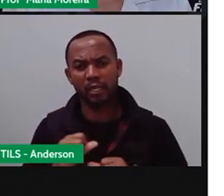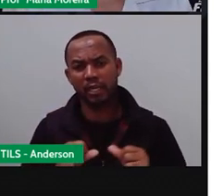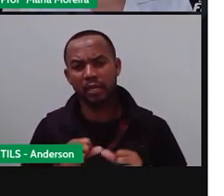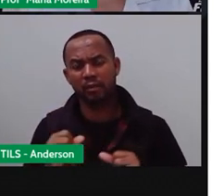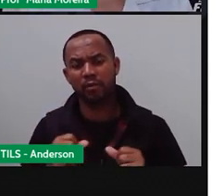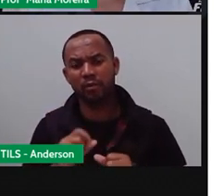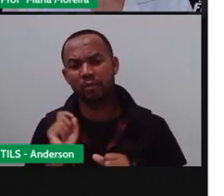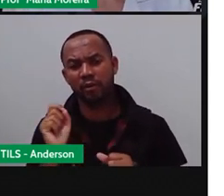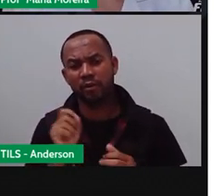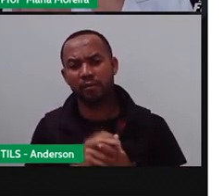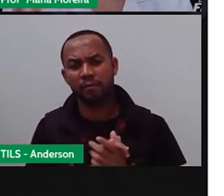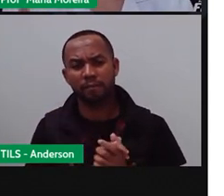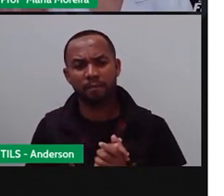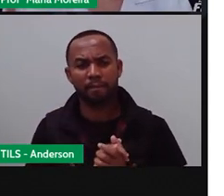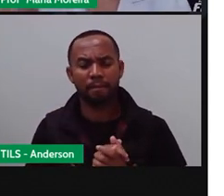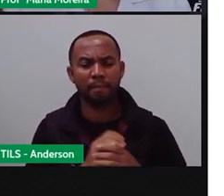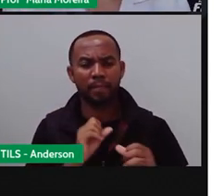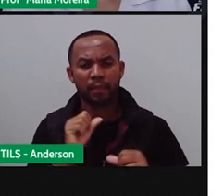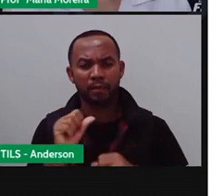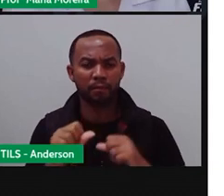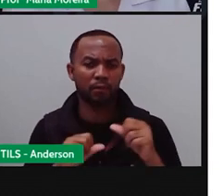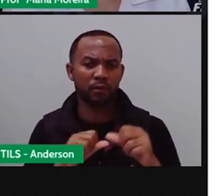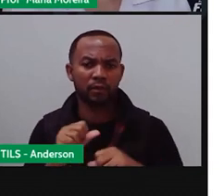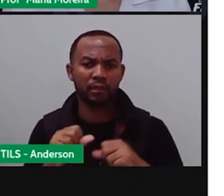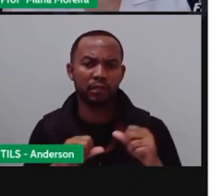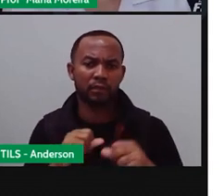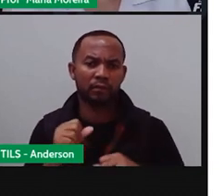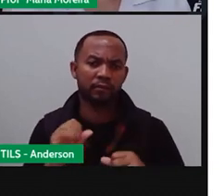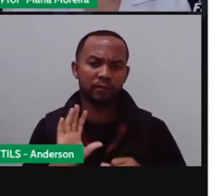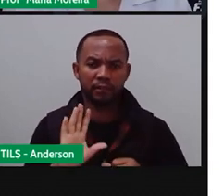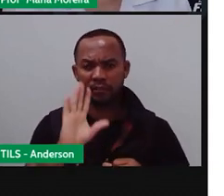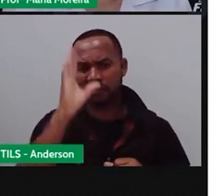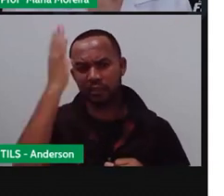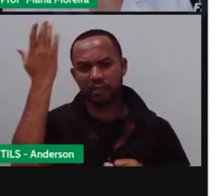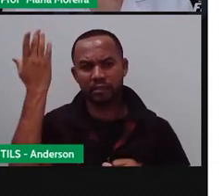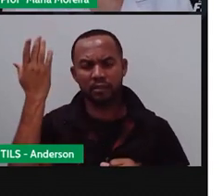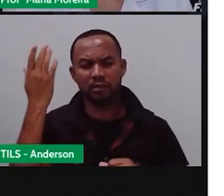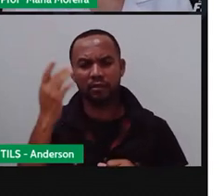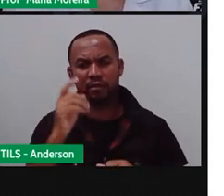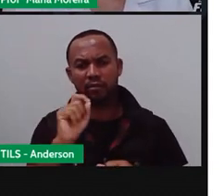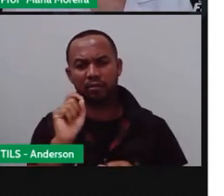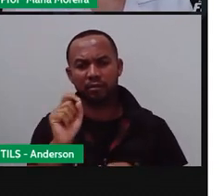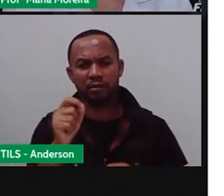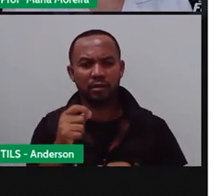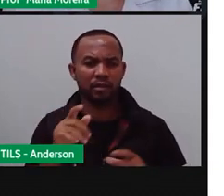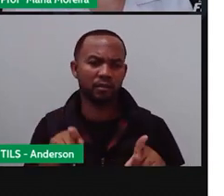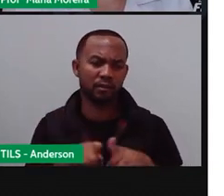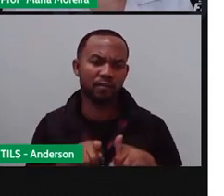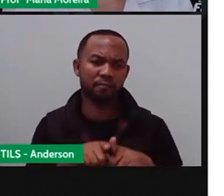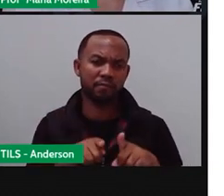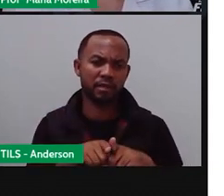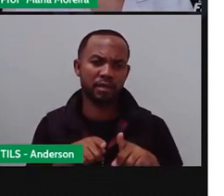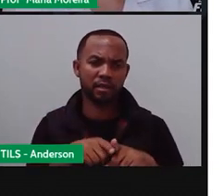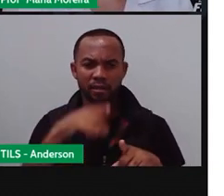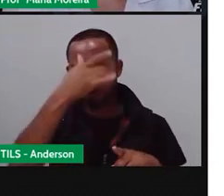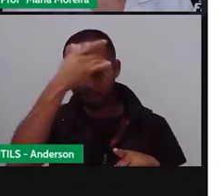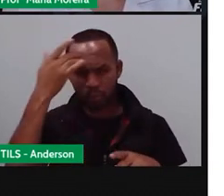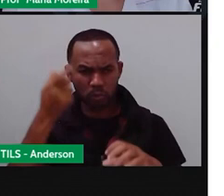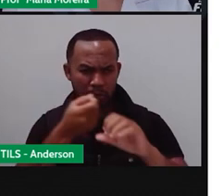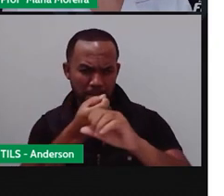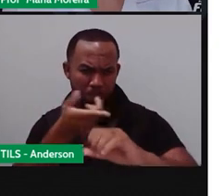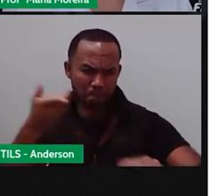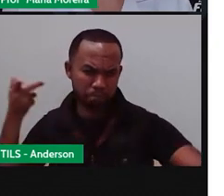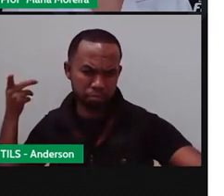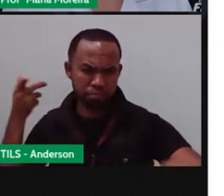quem assistiu a era do gelo, as mudanças climáticas que acontecem na animação, não isso? E a caça predatória, né, levaram essa